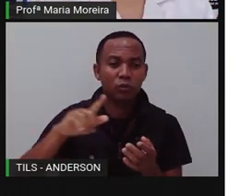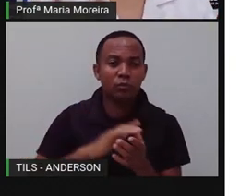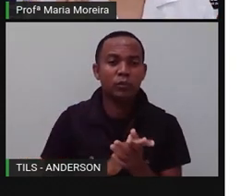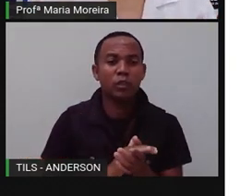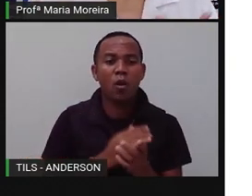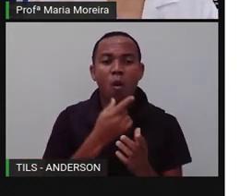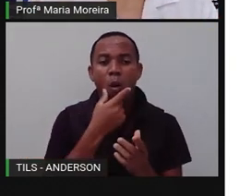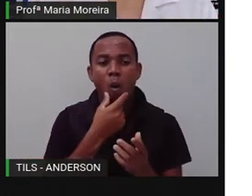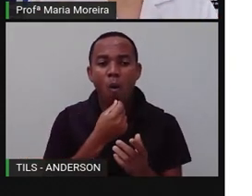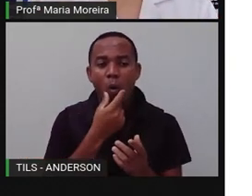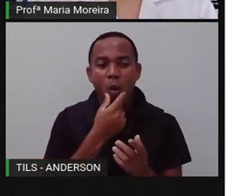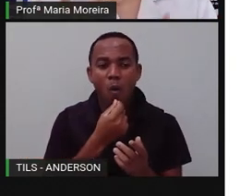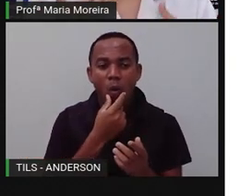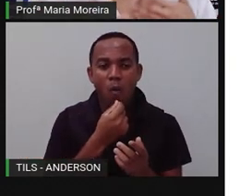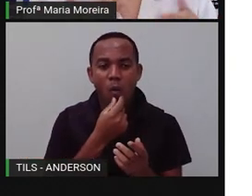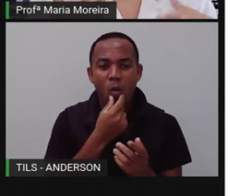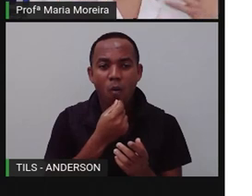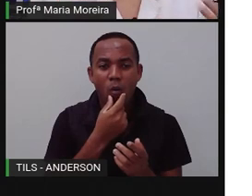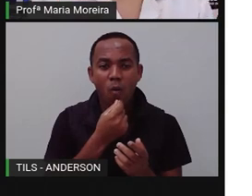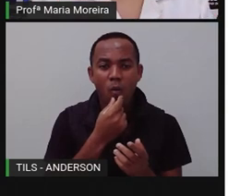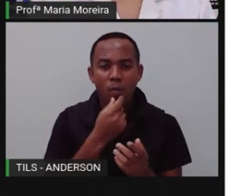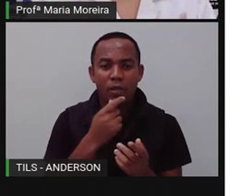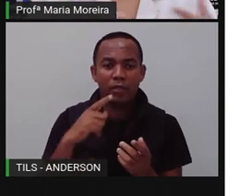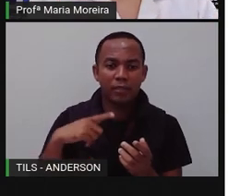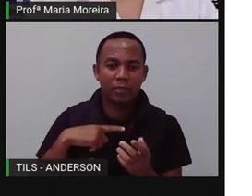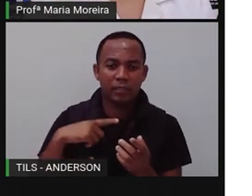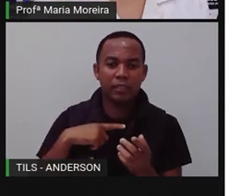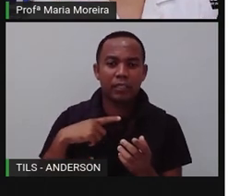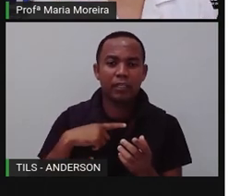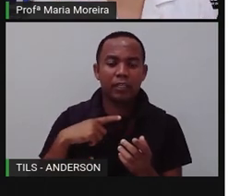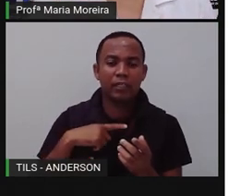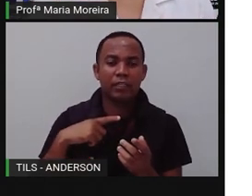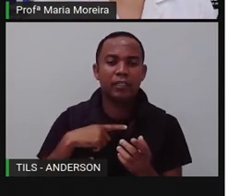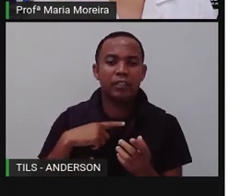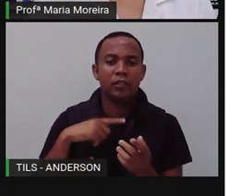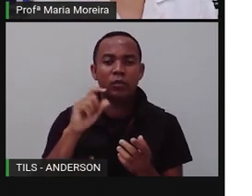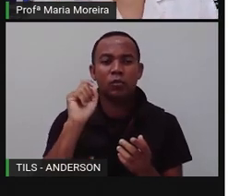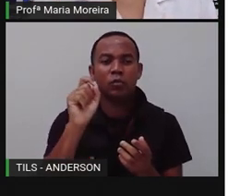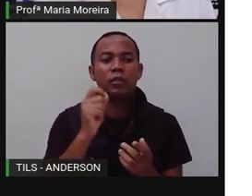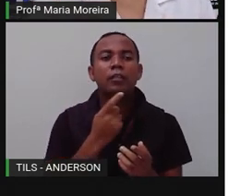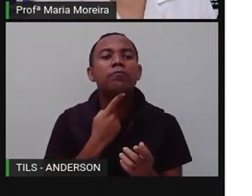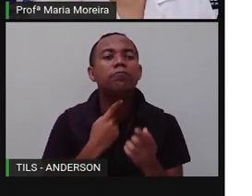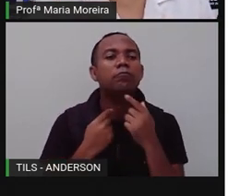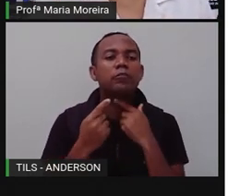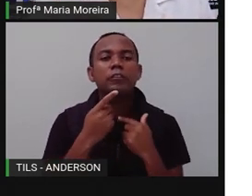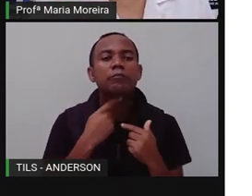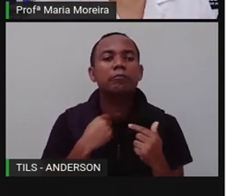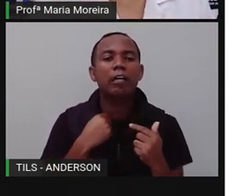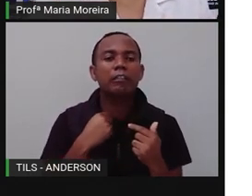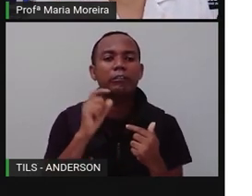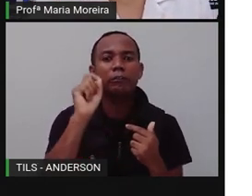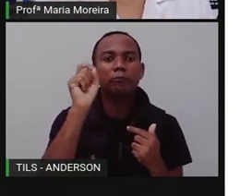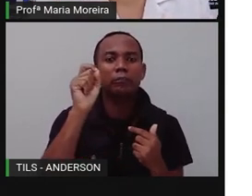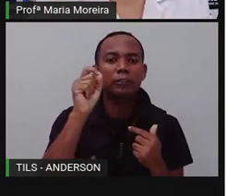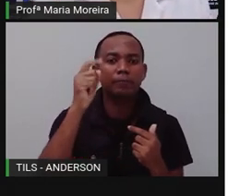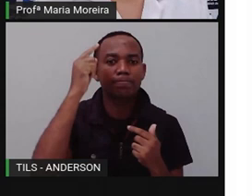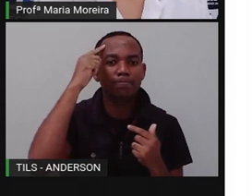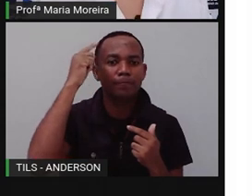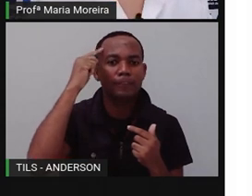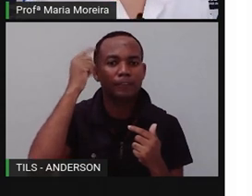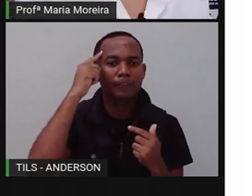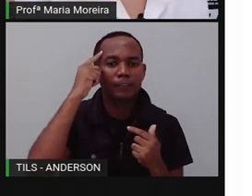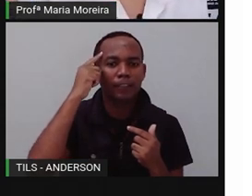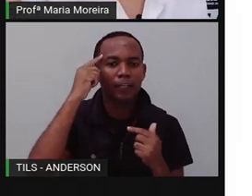O homem, né? Ele tem esse poder de destruir o meio ambiente. Mas ele acaba sendo inconsequente, fazendo isso sem